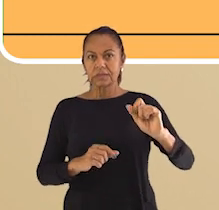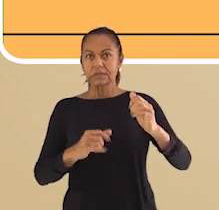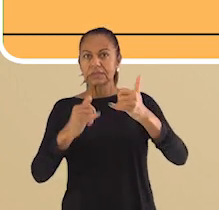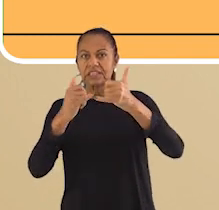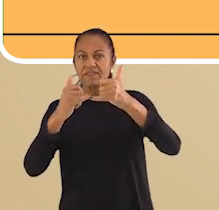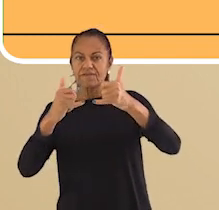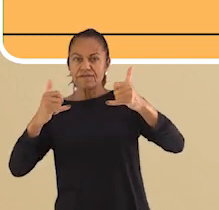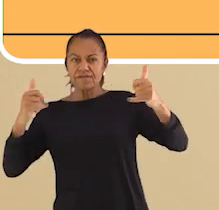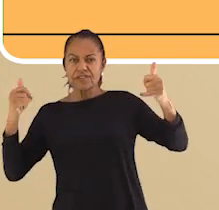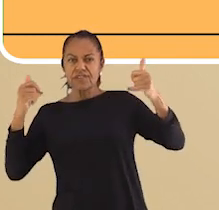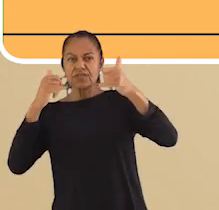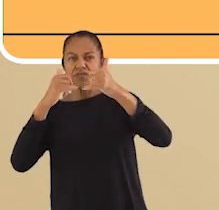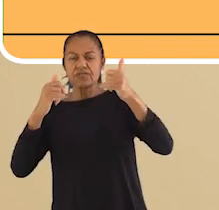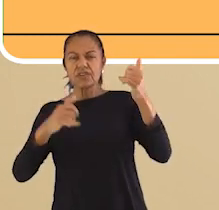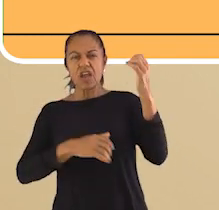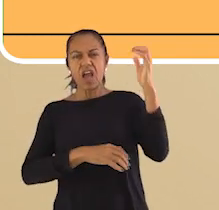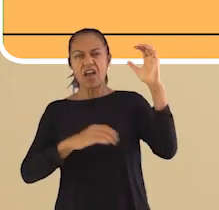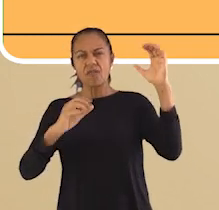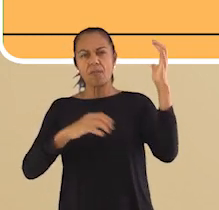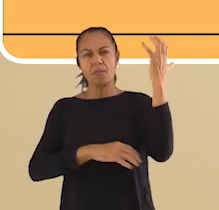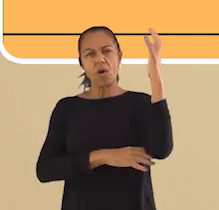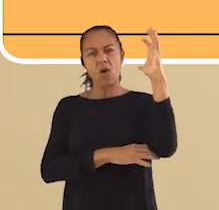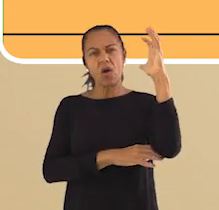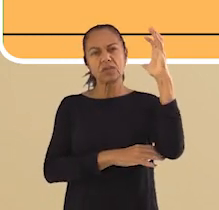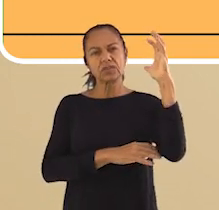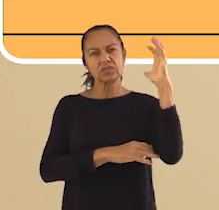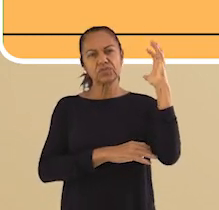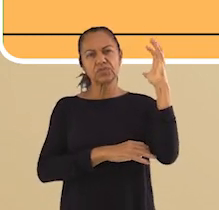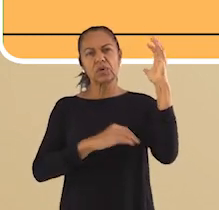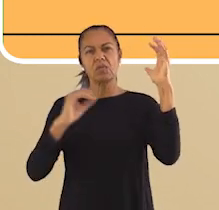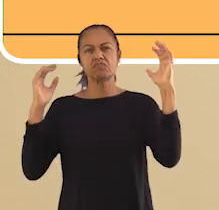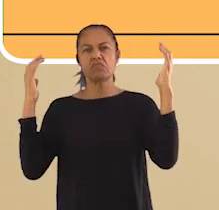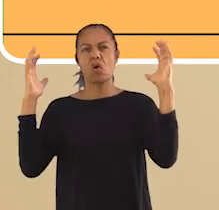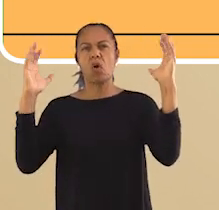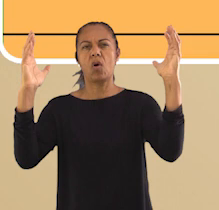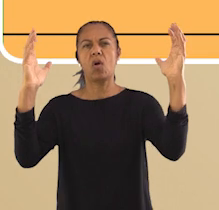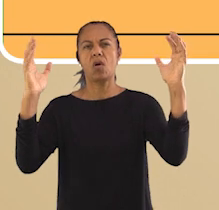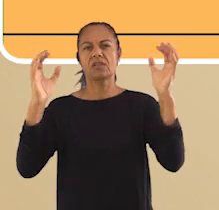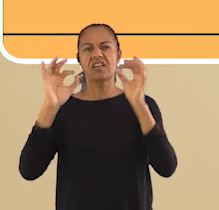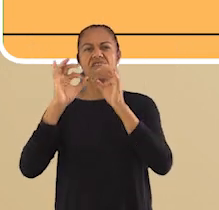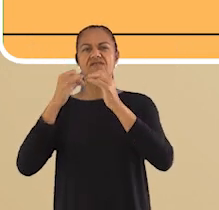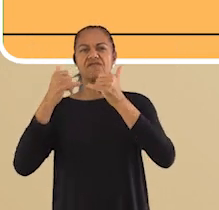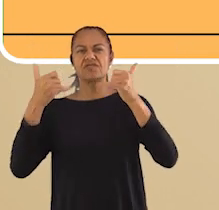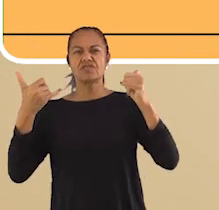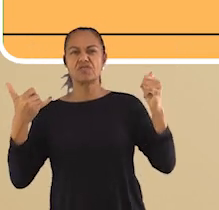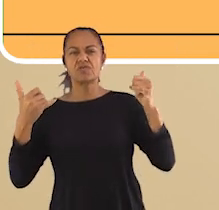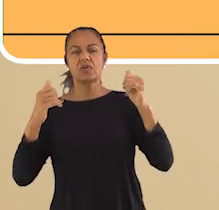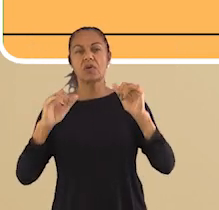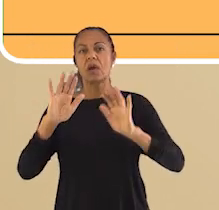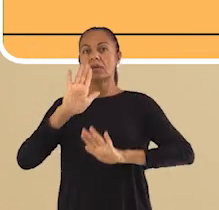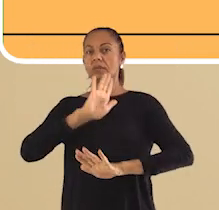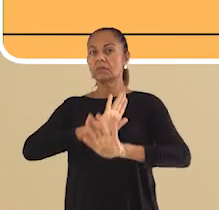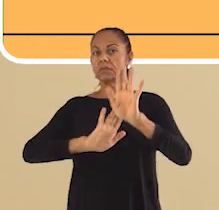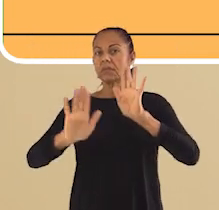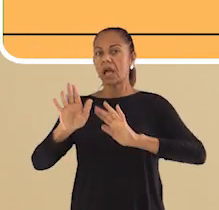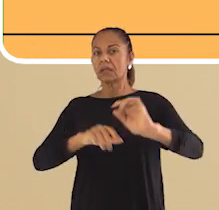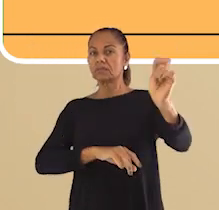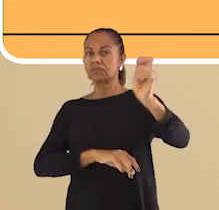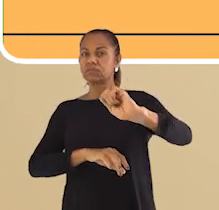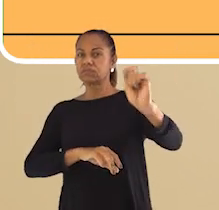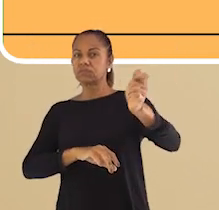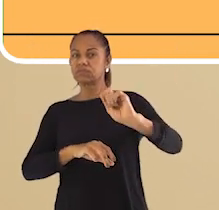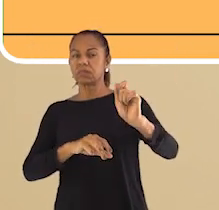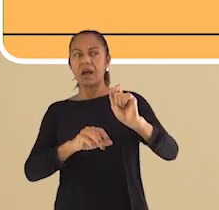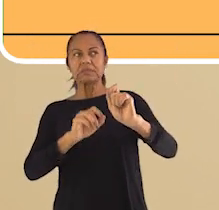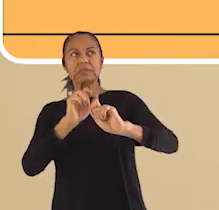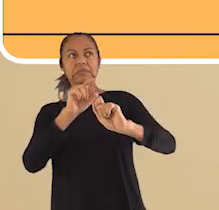você, ao puxar, pode sofrer um choque elétrico ou até mesmo uma descarga elétrica, podendo te levar à morte.